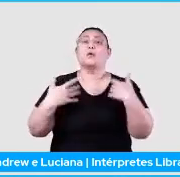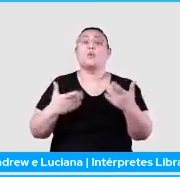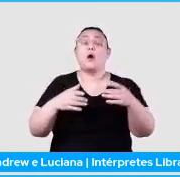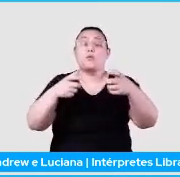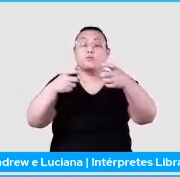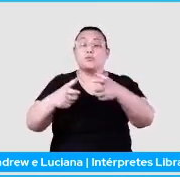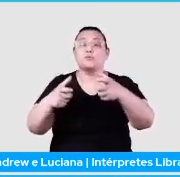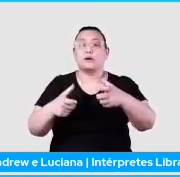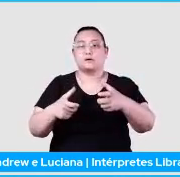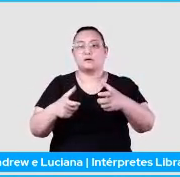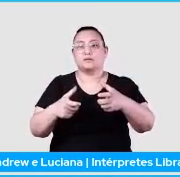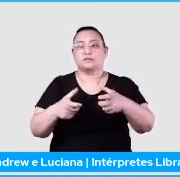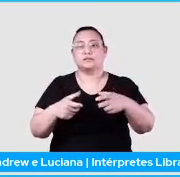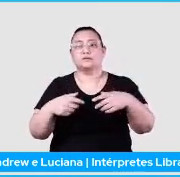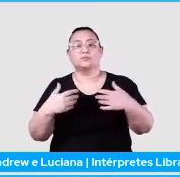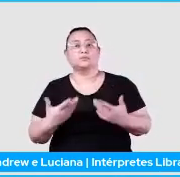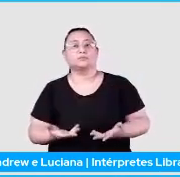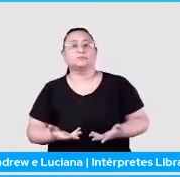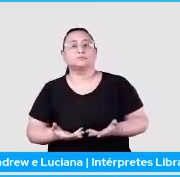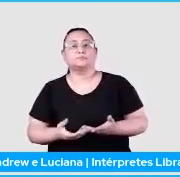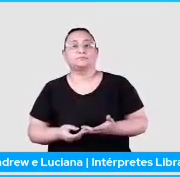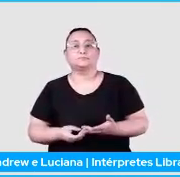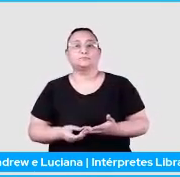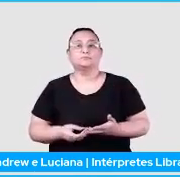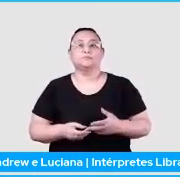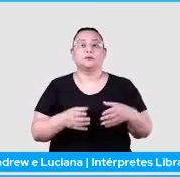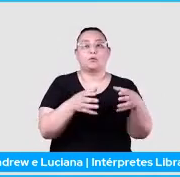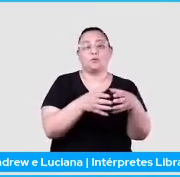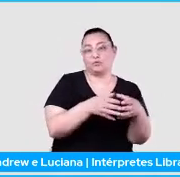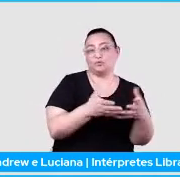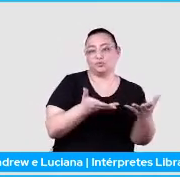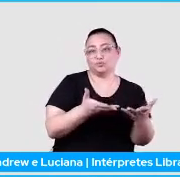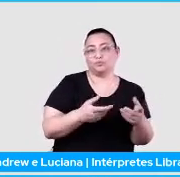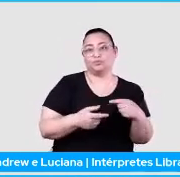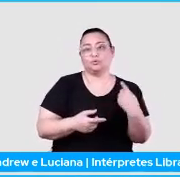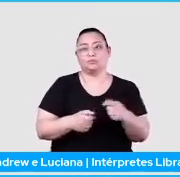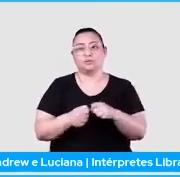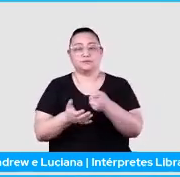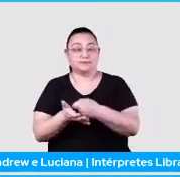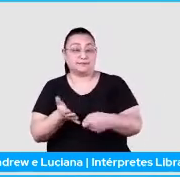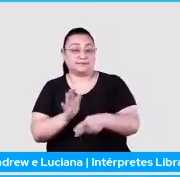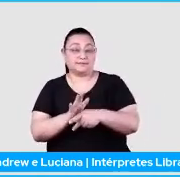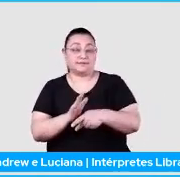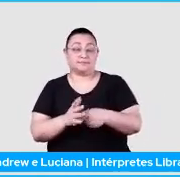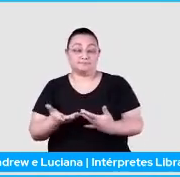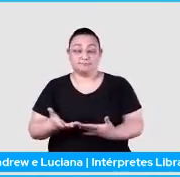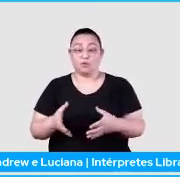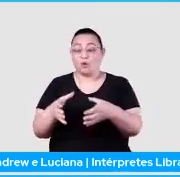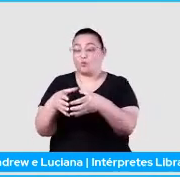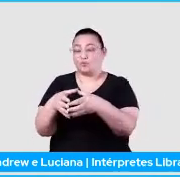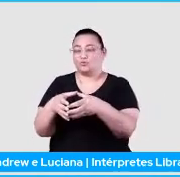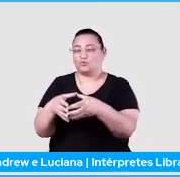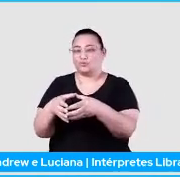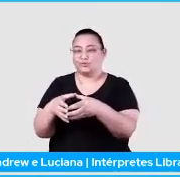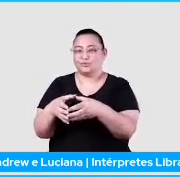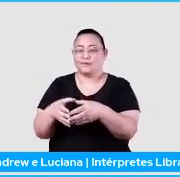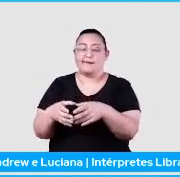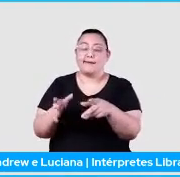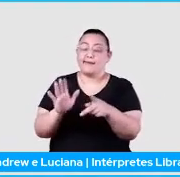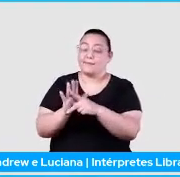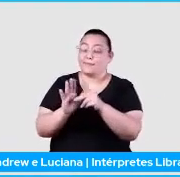conjunto, né, como a gente descreveu no slide anterior, pertence essa entidade.